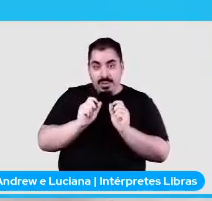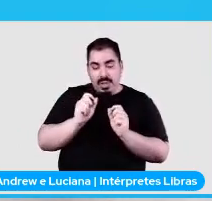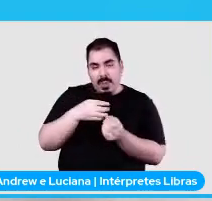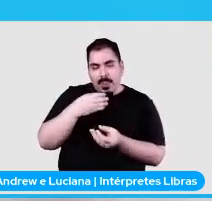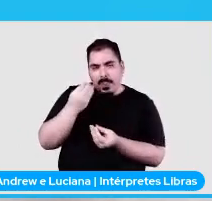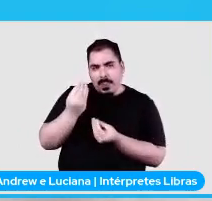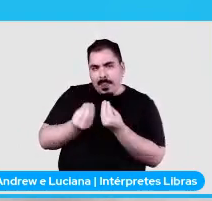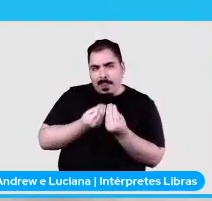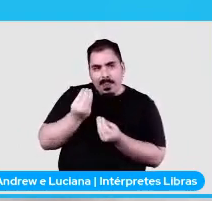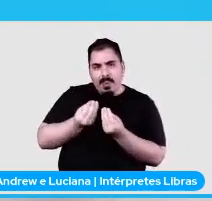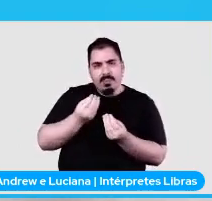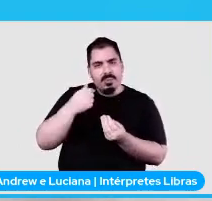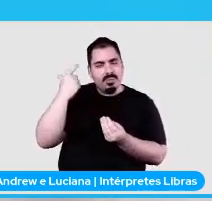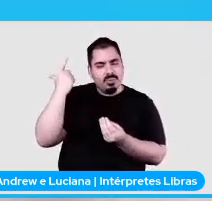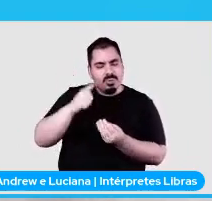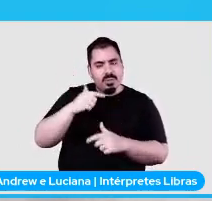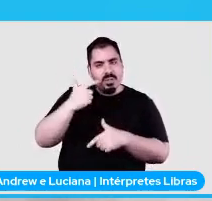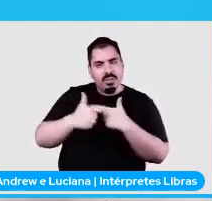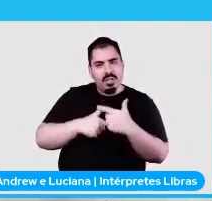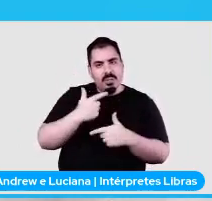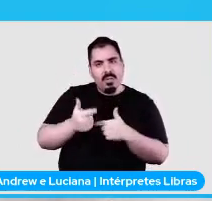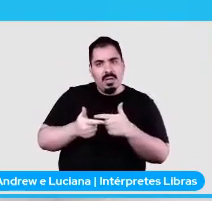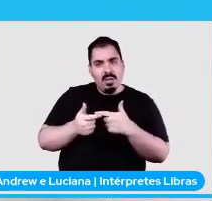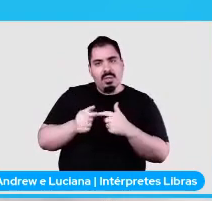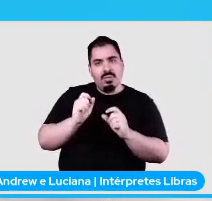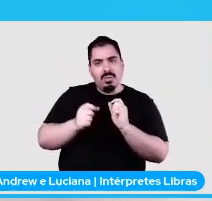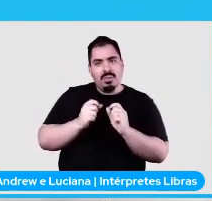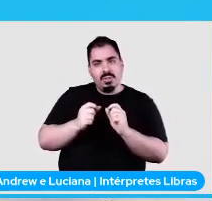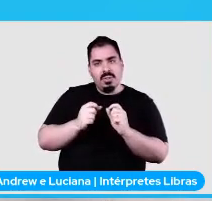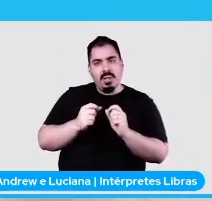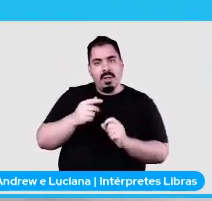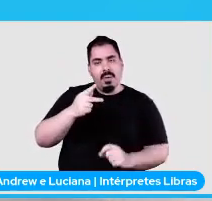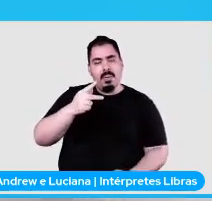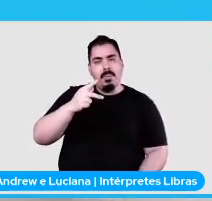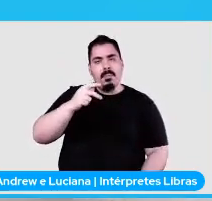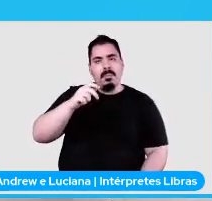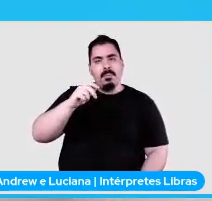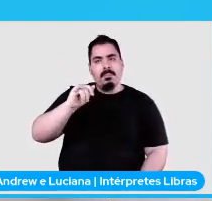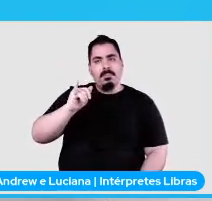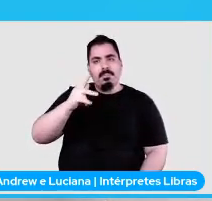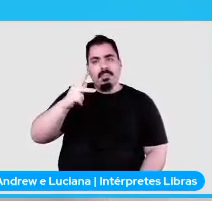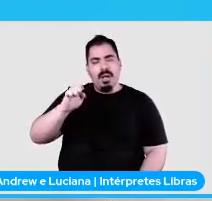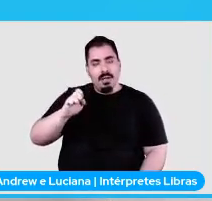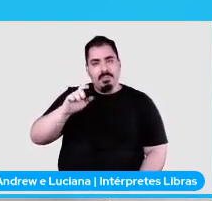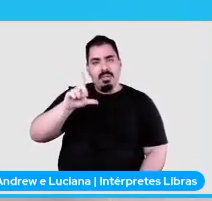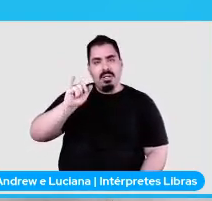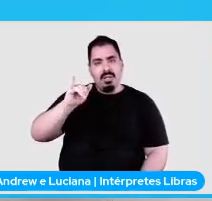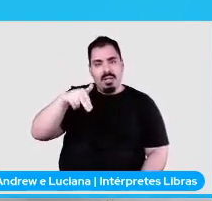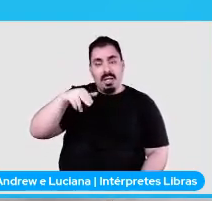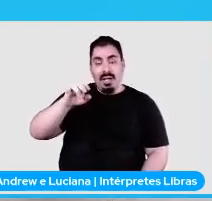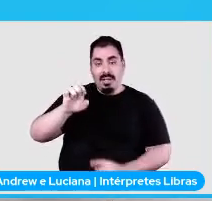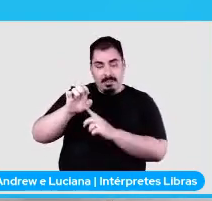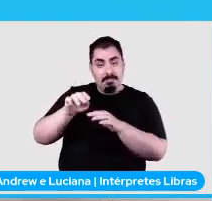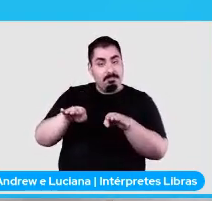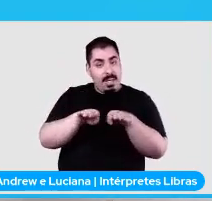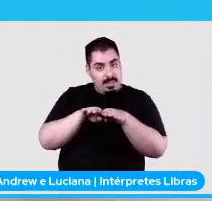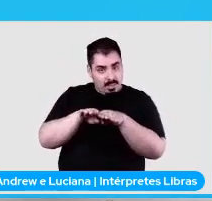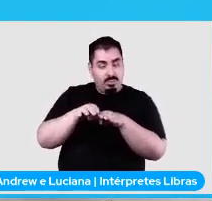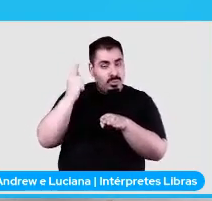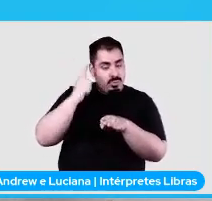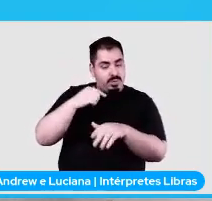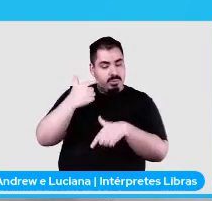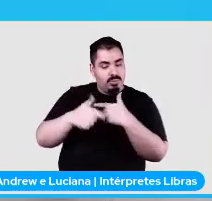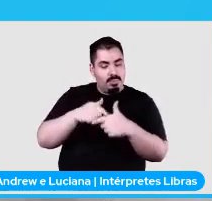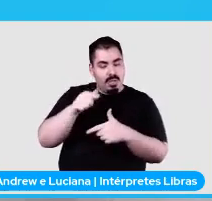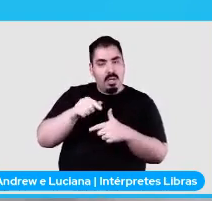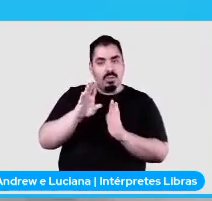pipeline padrão para trabalhar com esse tipo de dado. Bem, aqui só destacando que essa